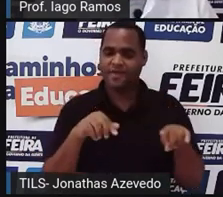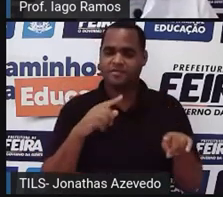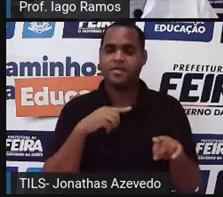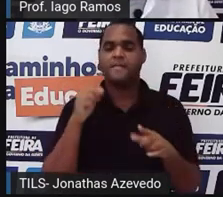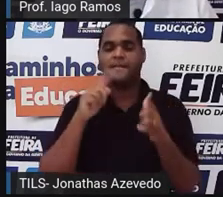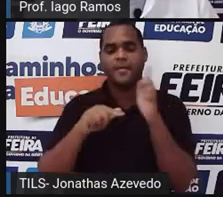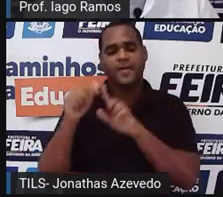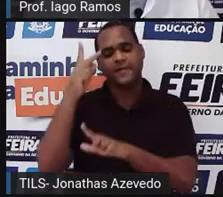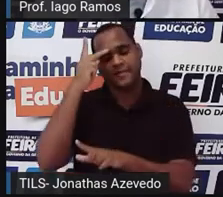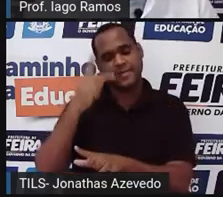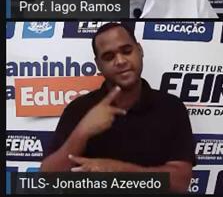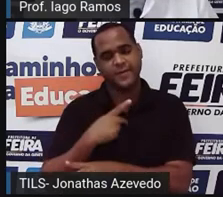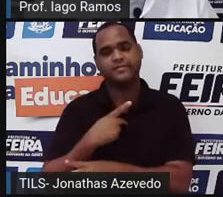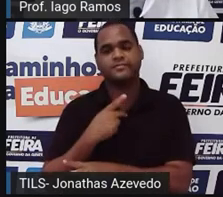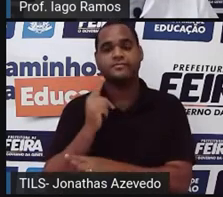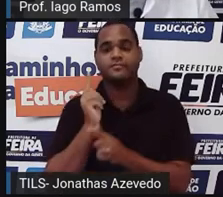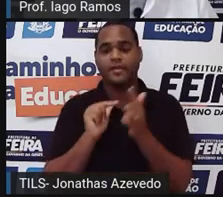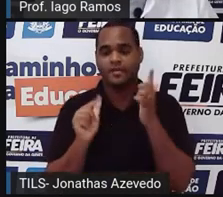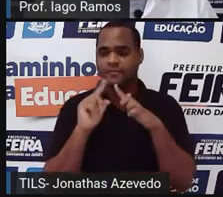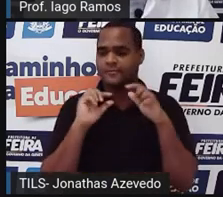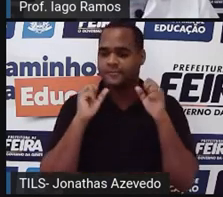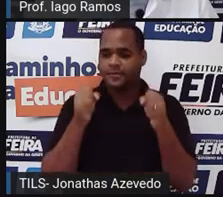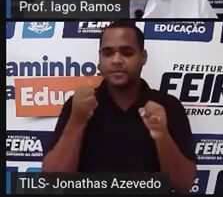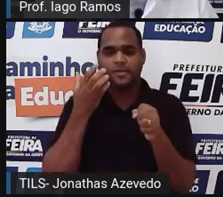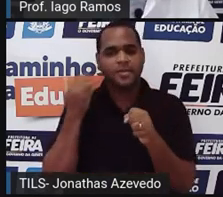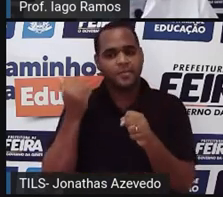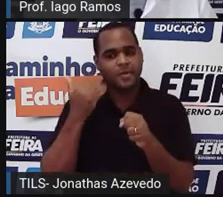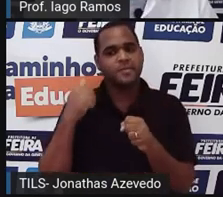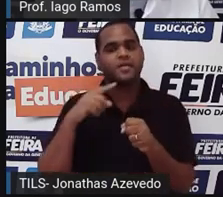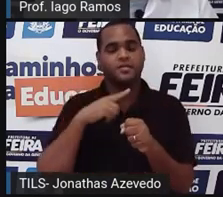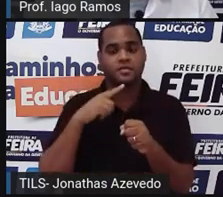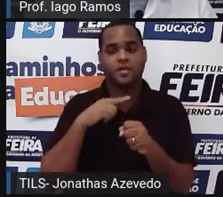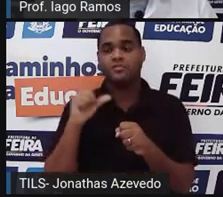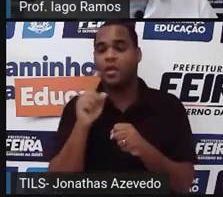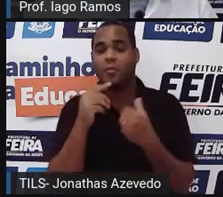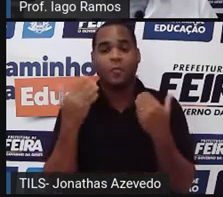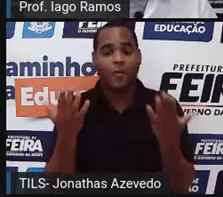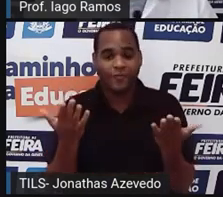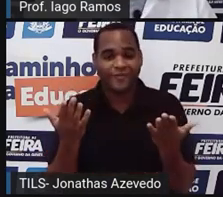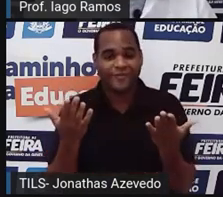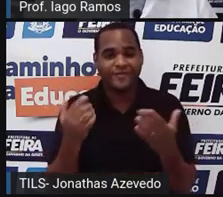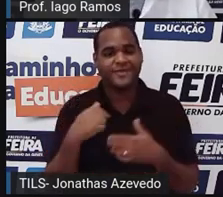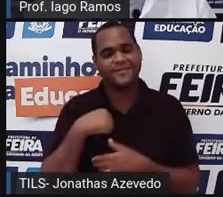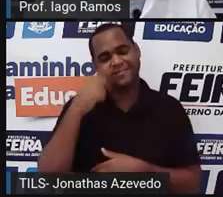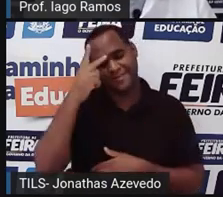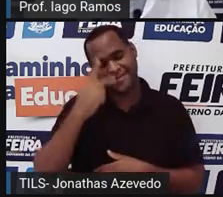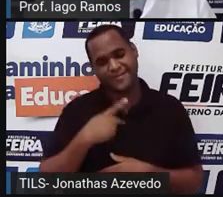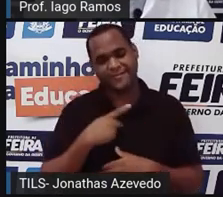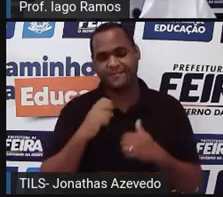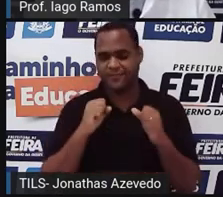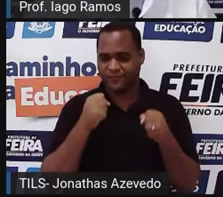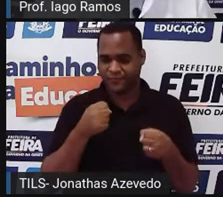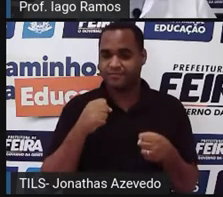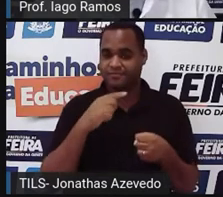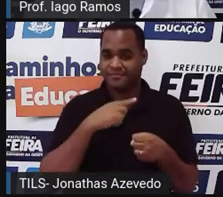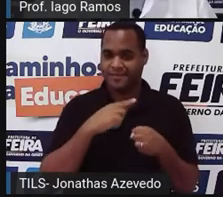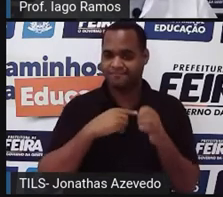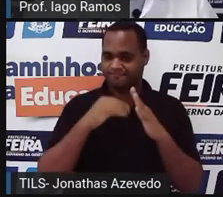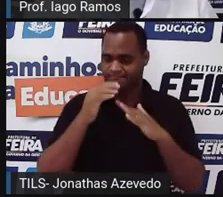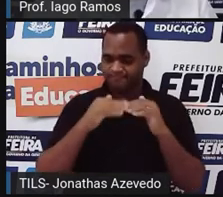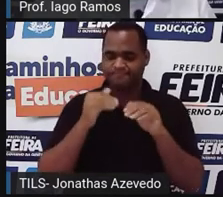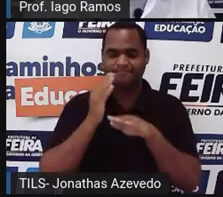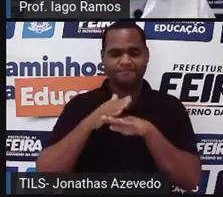determina se vamos alcançar ou não é nós mesmos com a nossa força de vontade, né?